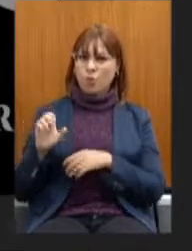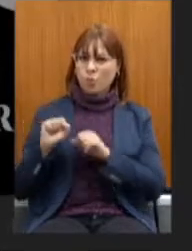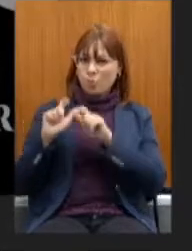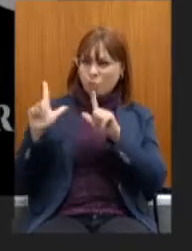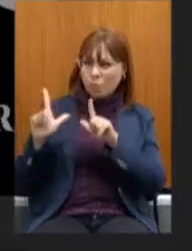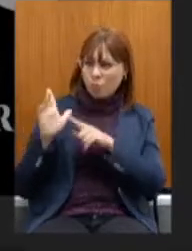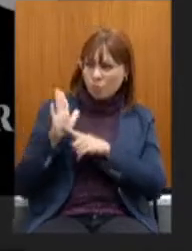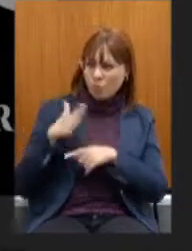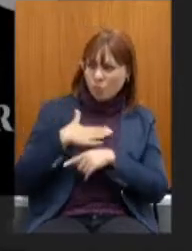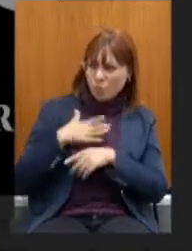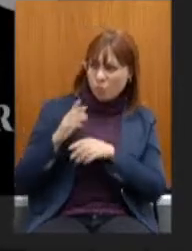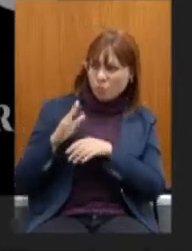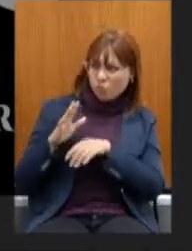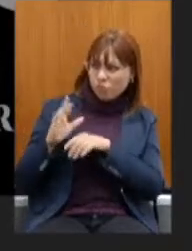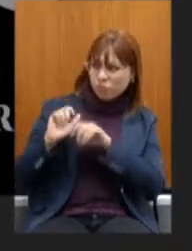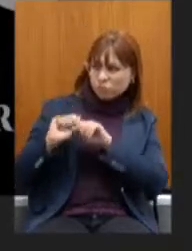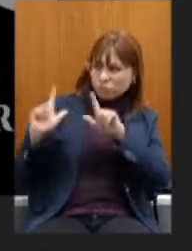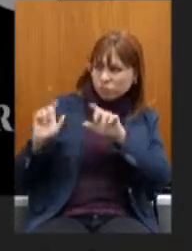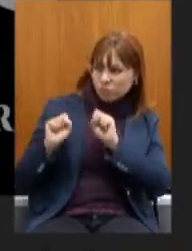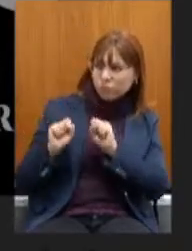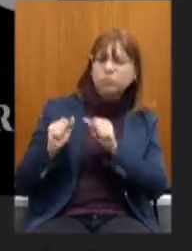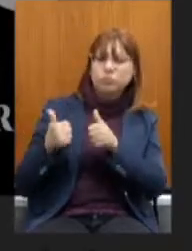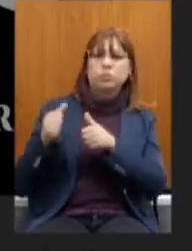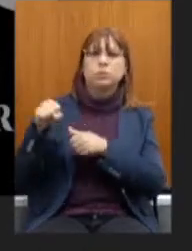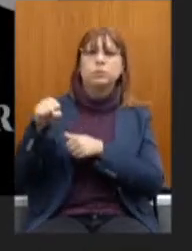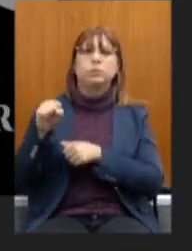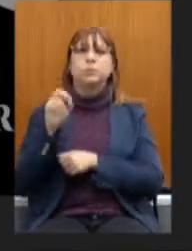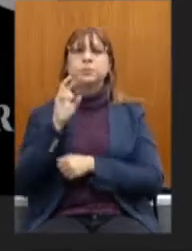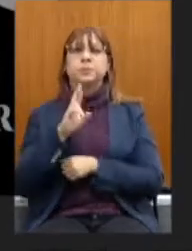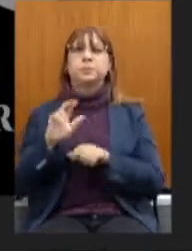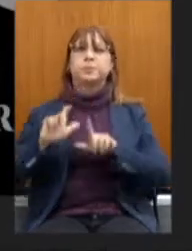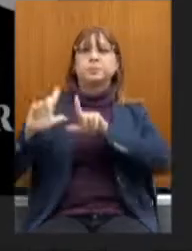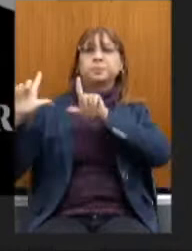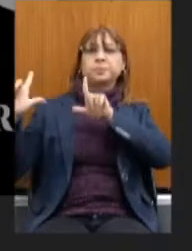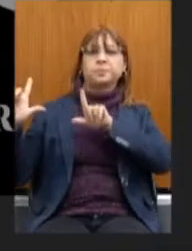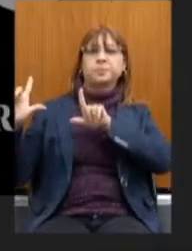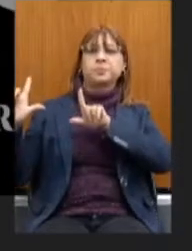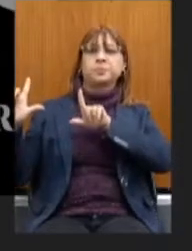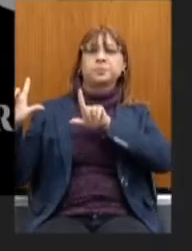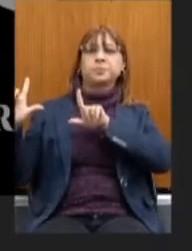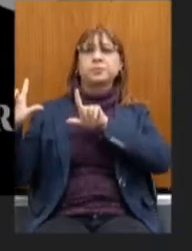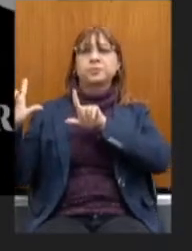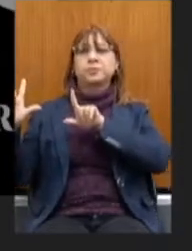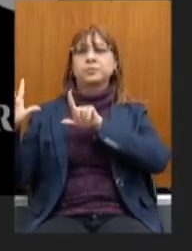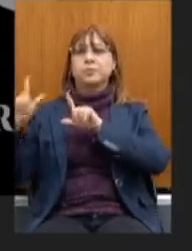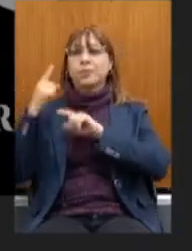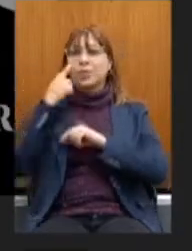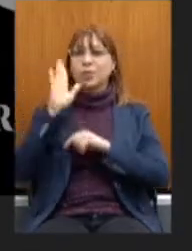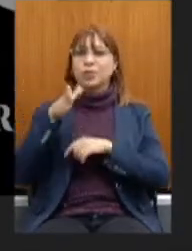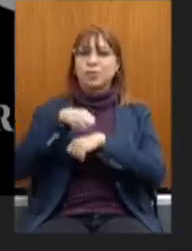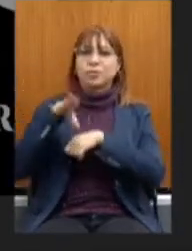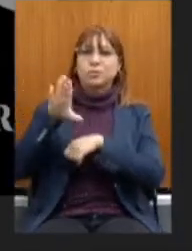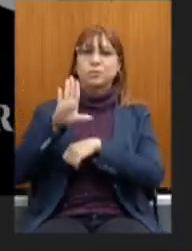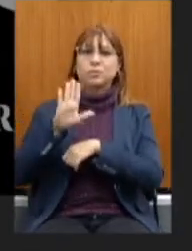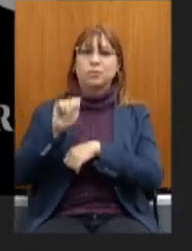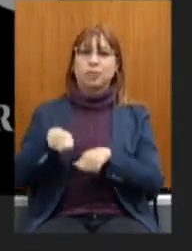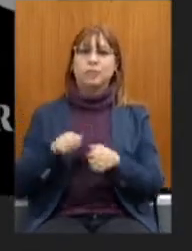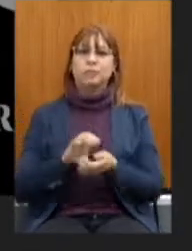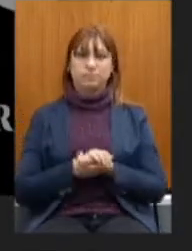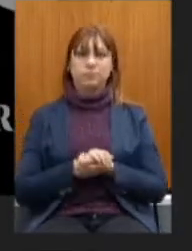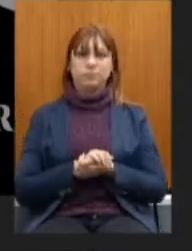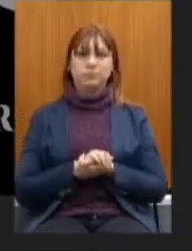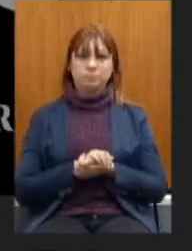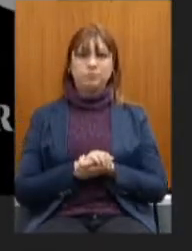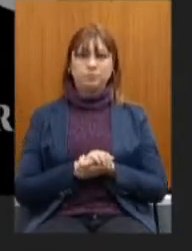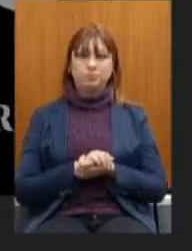Pode. Eu vou compartilhar a tela aqui que eu tenho um... Peraí que... Já está compartilhada. Já está